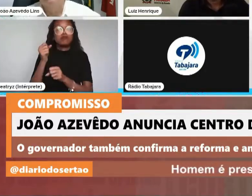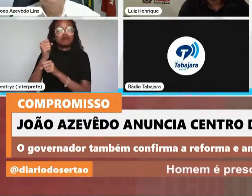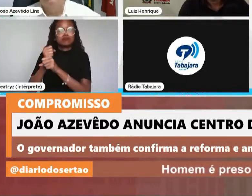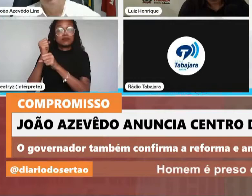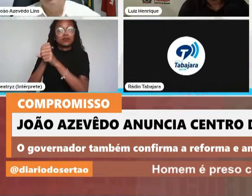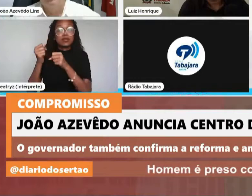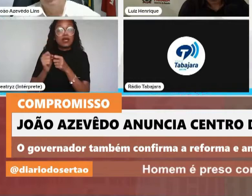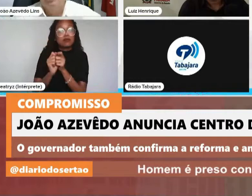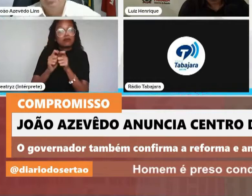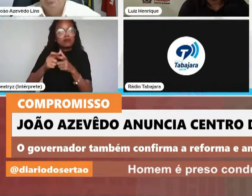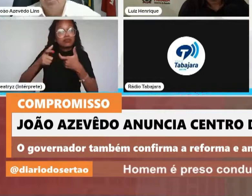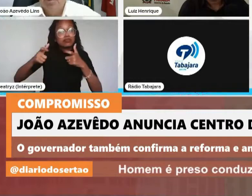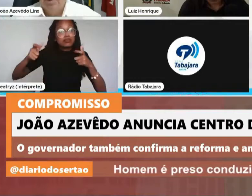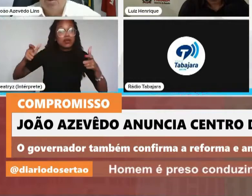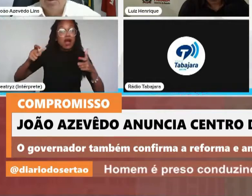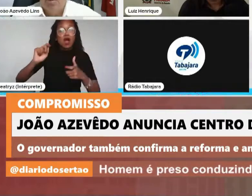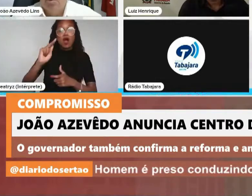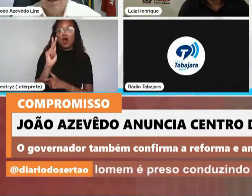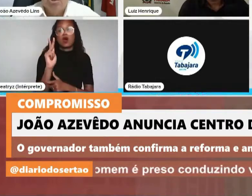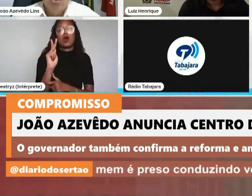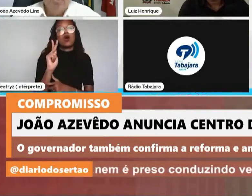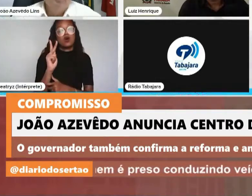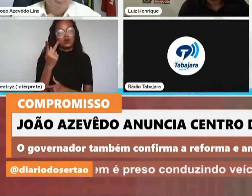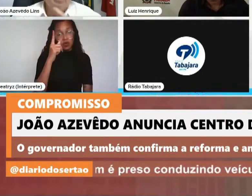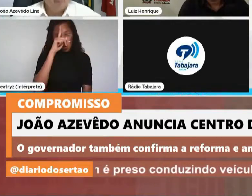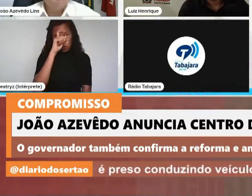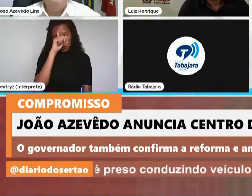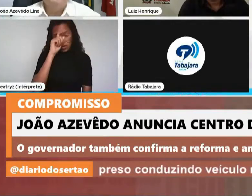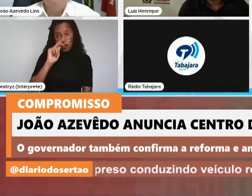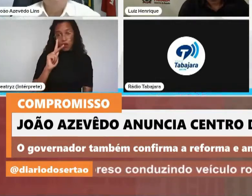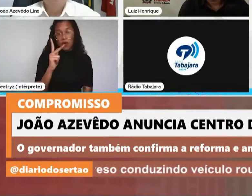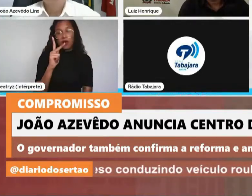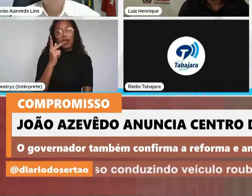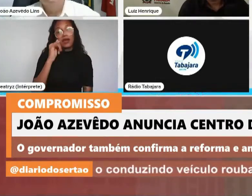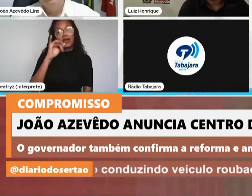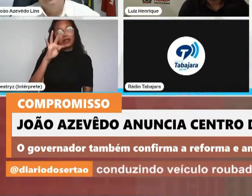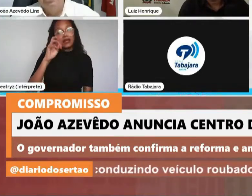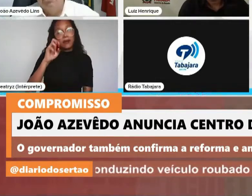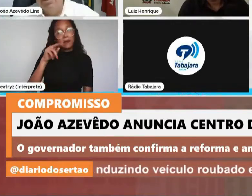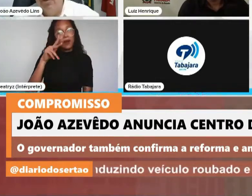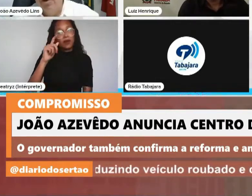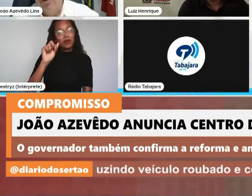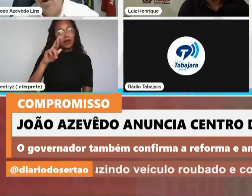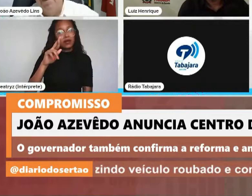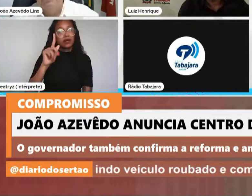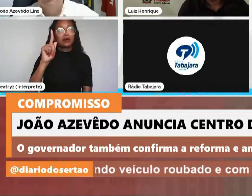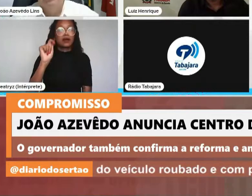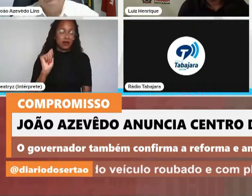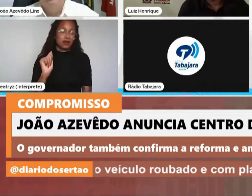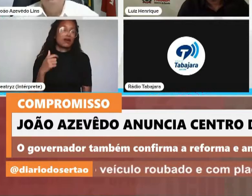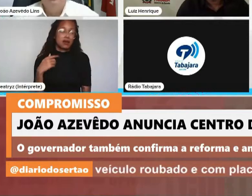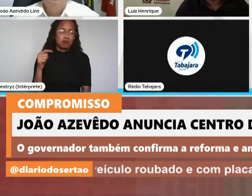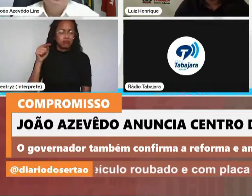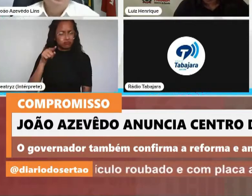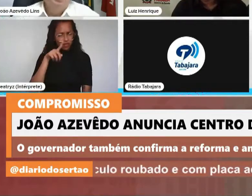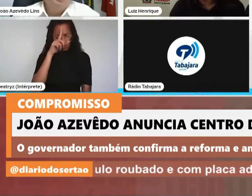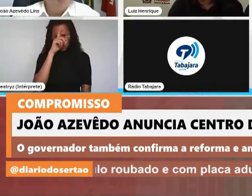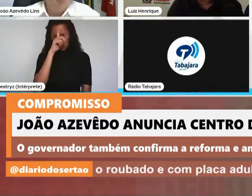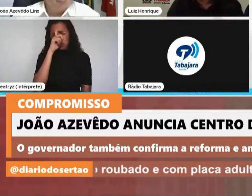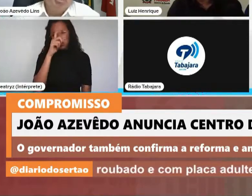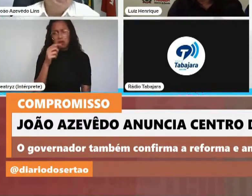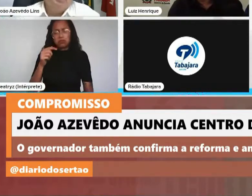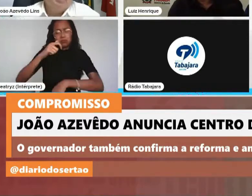Distrital de Itaporanga, o Hospital José Gomes da Silva. Esse hospital, inclusive foi informado durante a reunião,